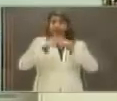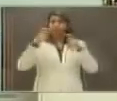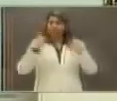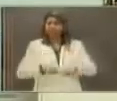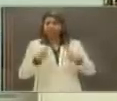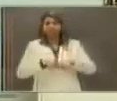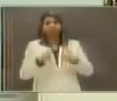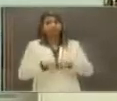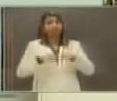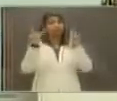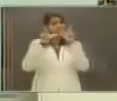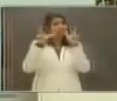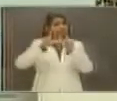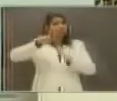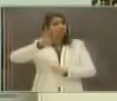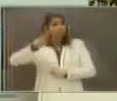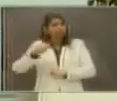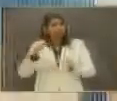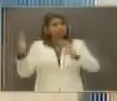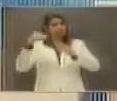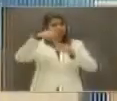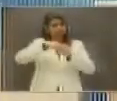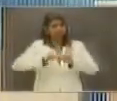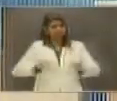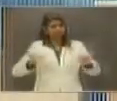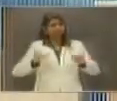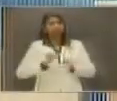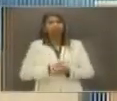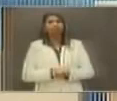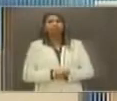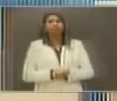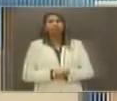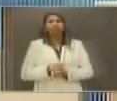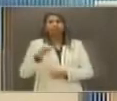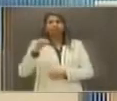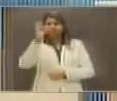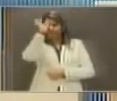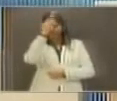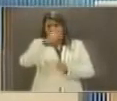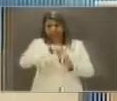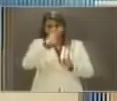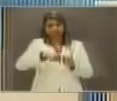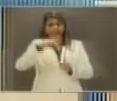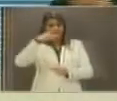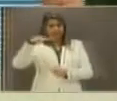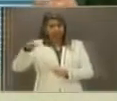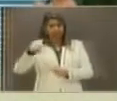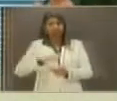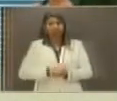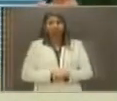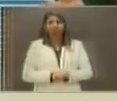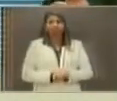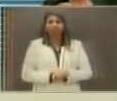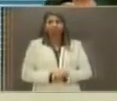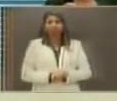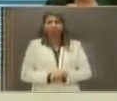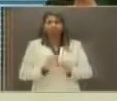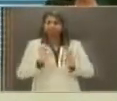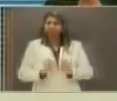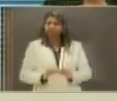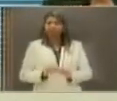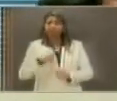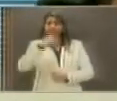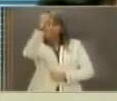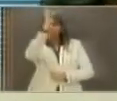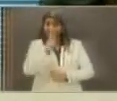nos guias eleitorais. Ok, 30 segundos de tréplica para o candidato José Maranhão. No regime federativo brasileiro,